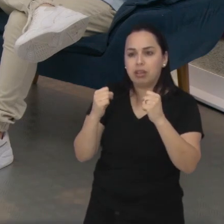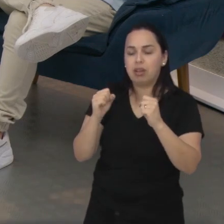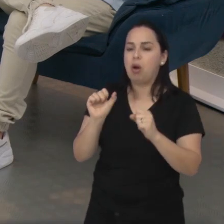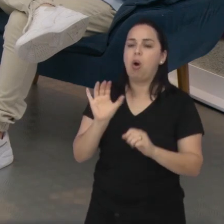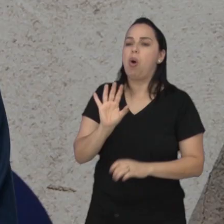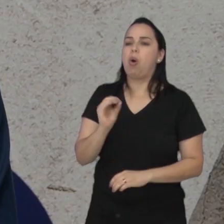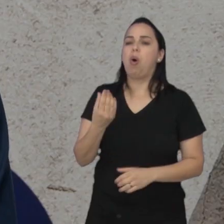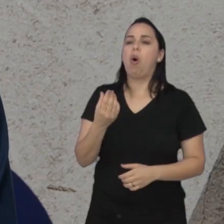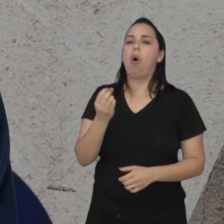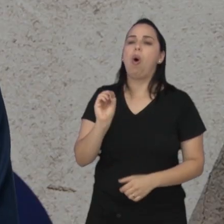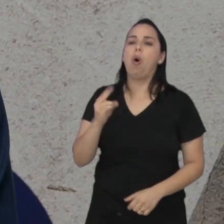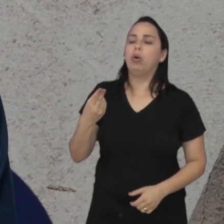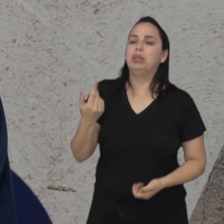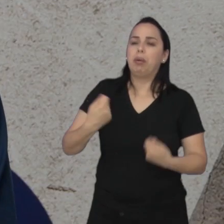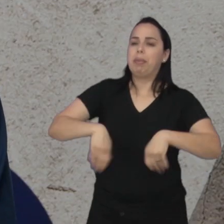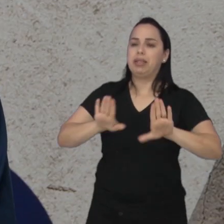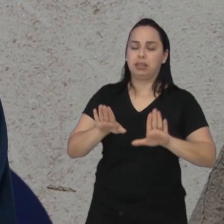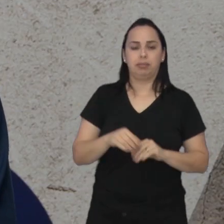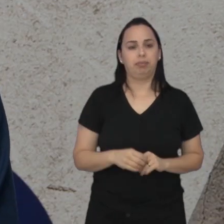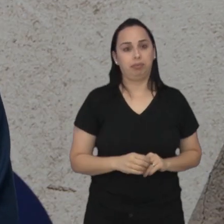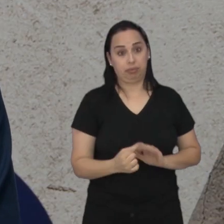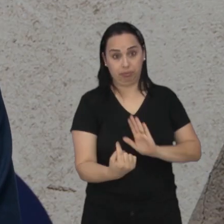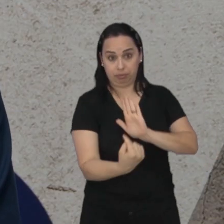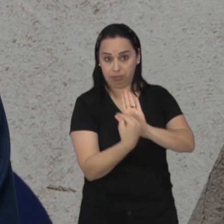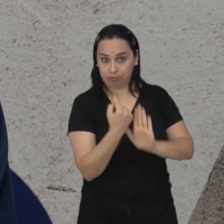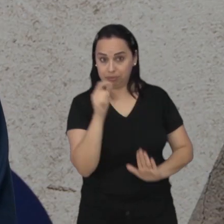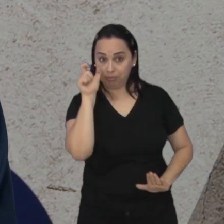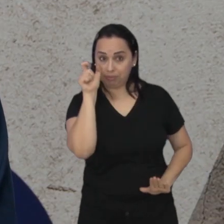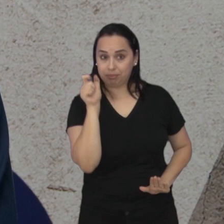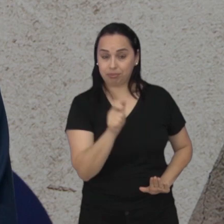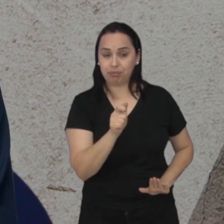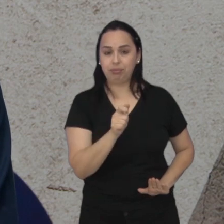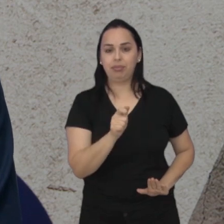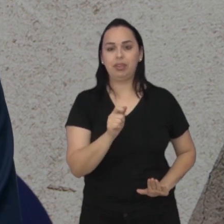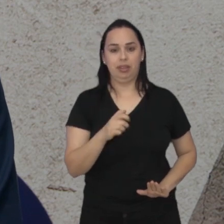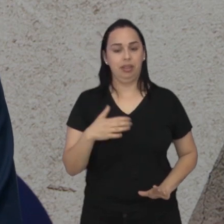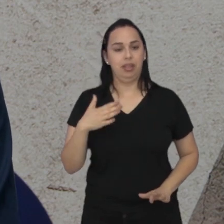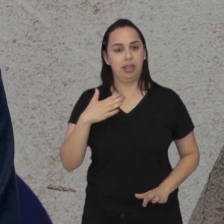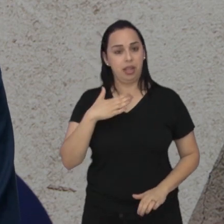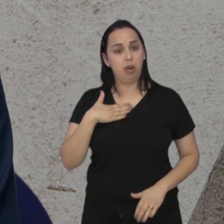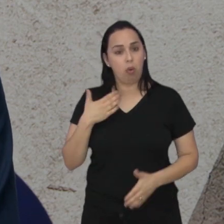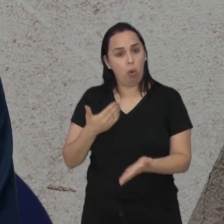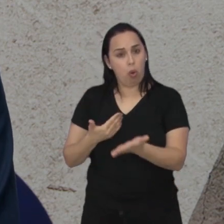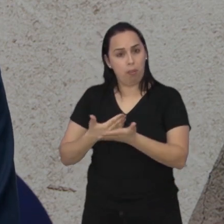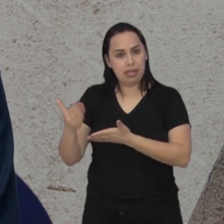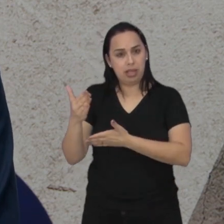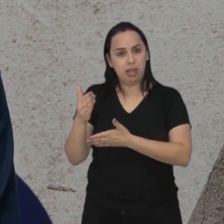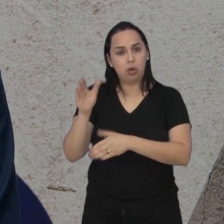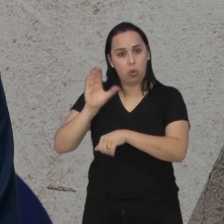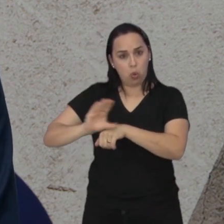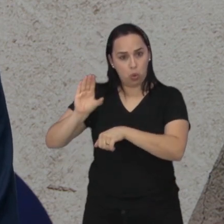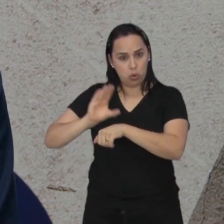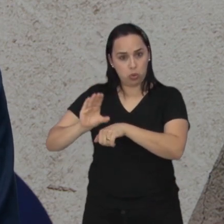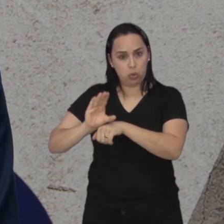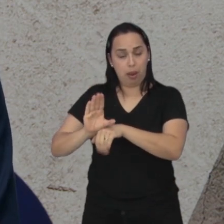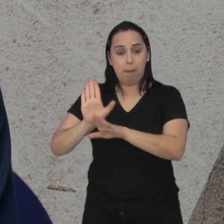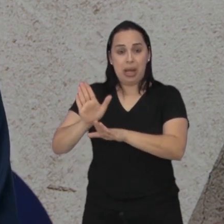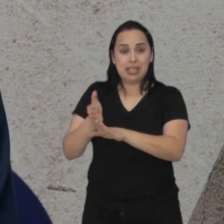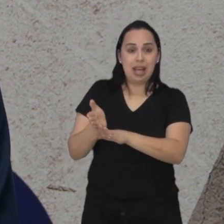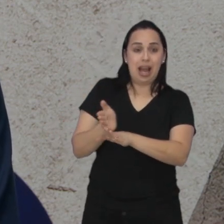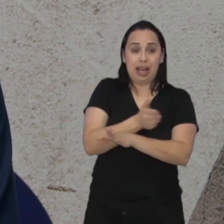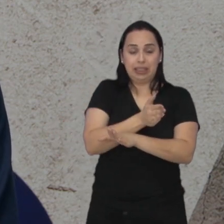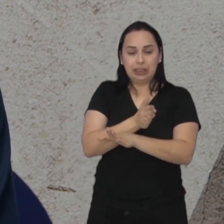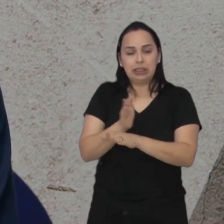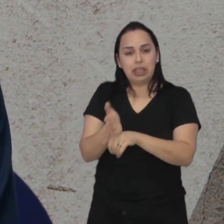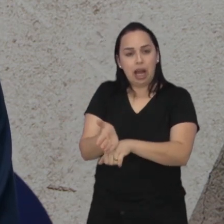É até interessante, Samuel, a tua colocação, a tua pergunta. Porque eu entrei no curso de educação física e eu era atleta de